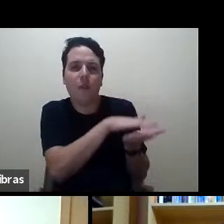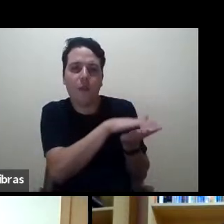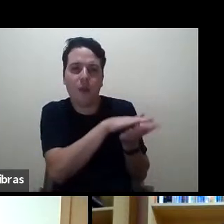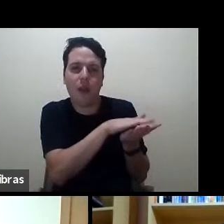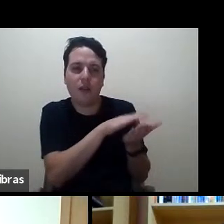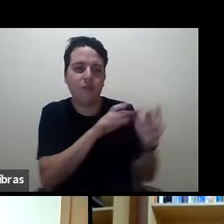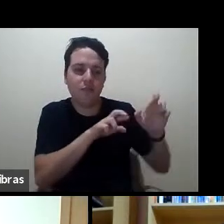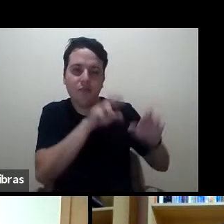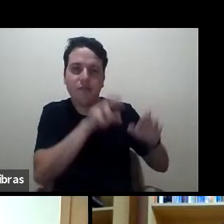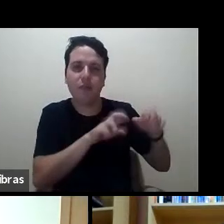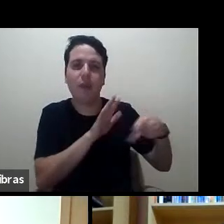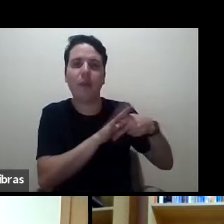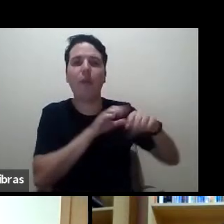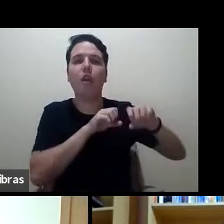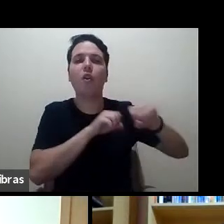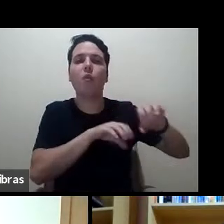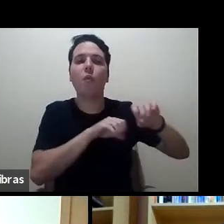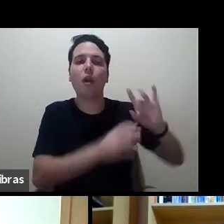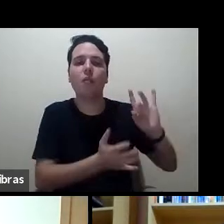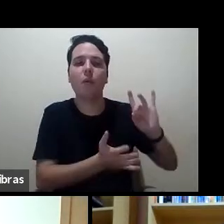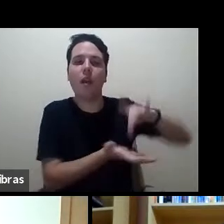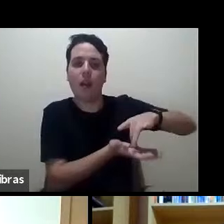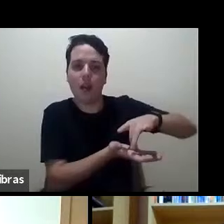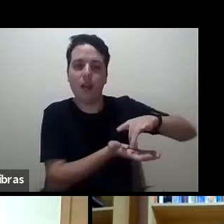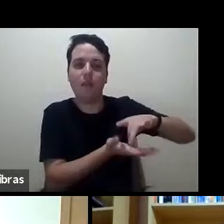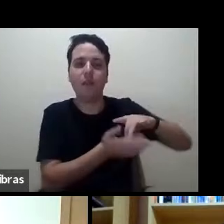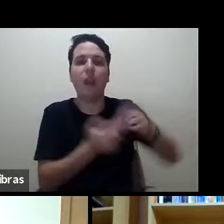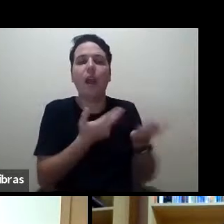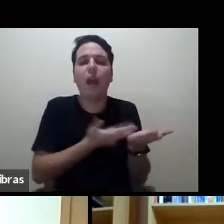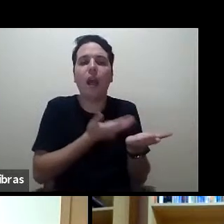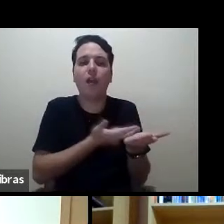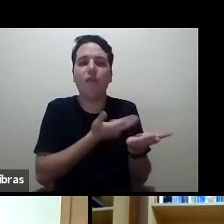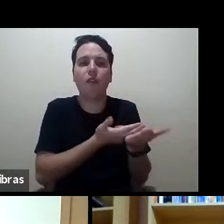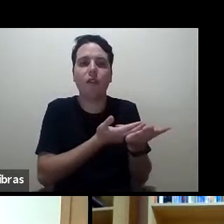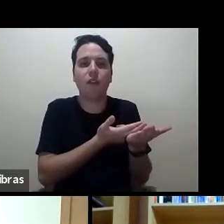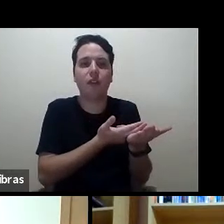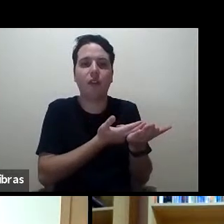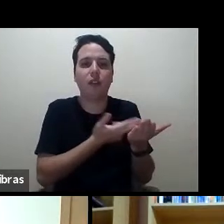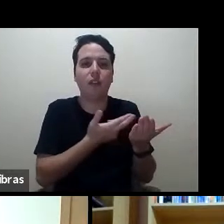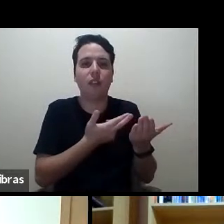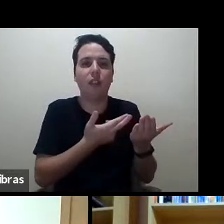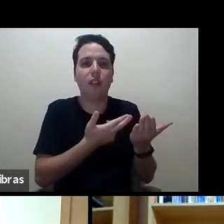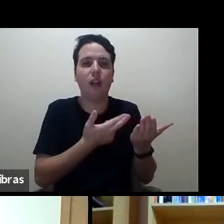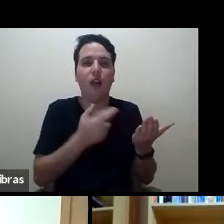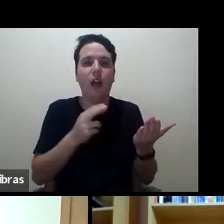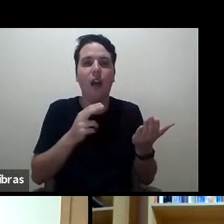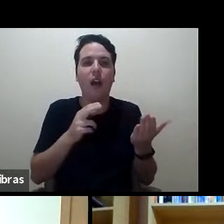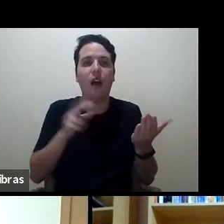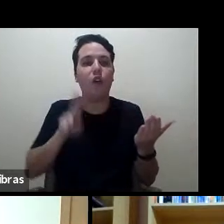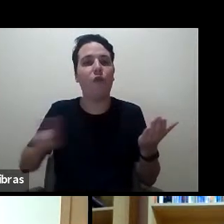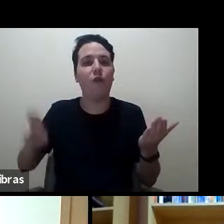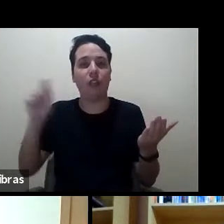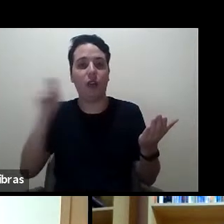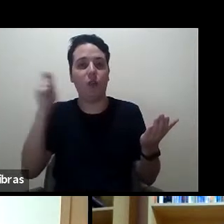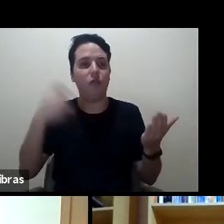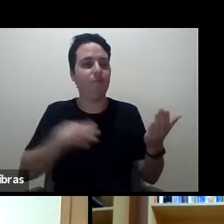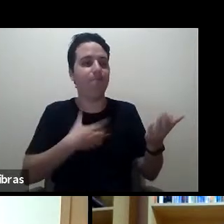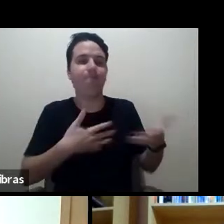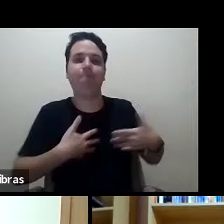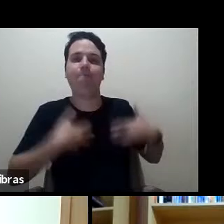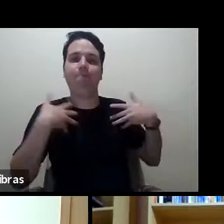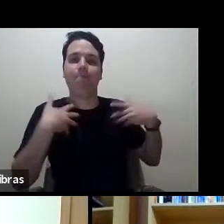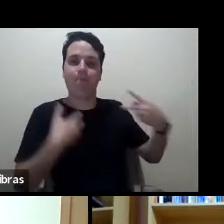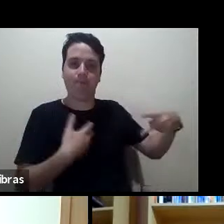Educação e Realidade, a revista que orgulha a URGS e a sua faculdade de educação. Bom,